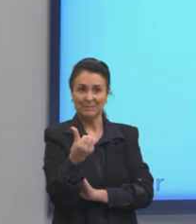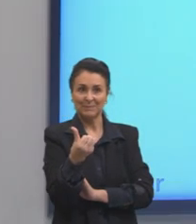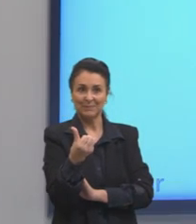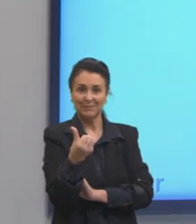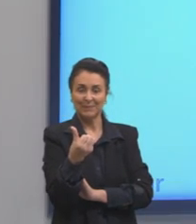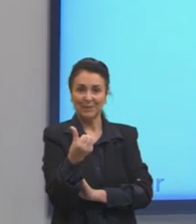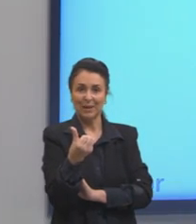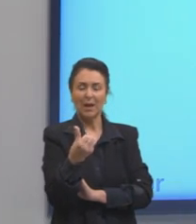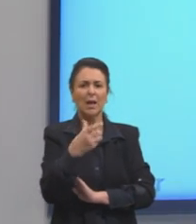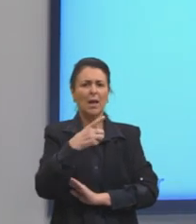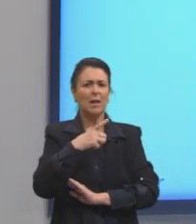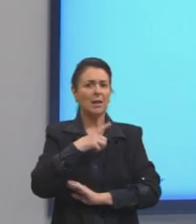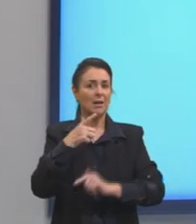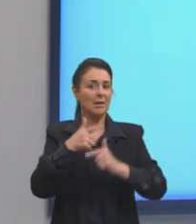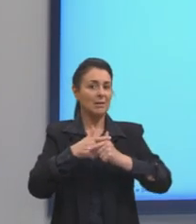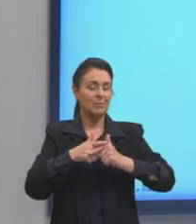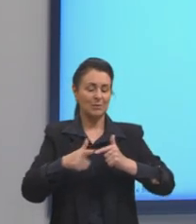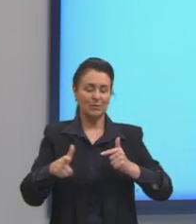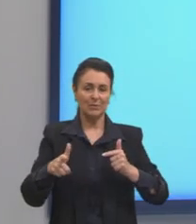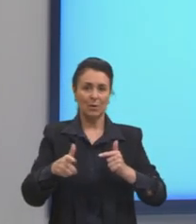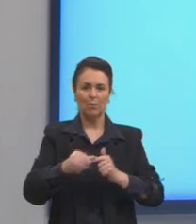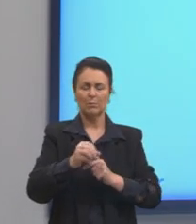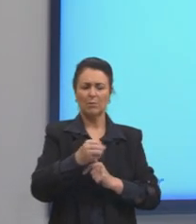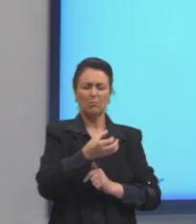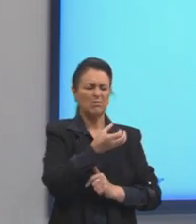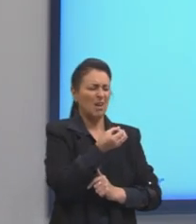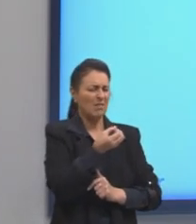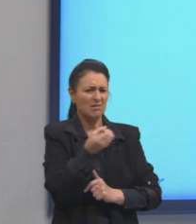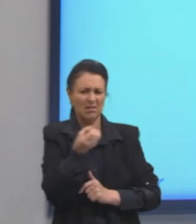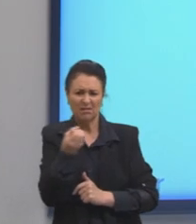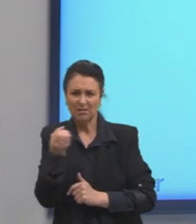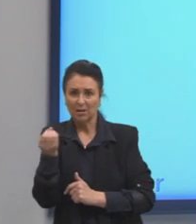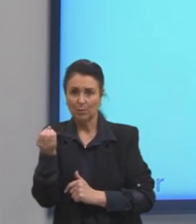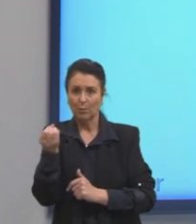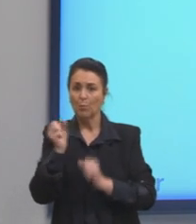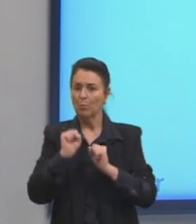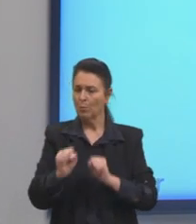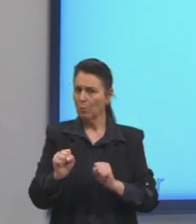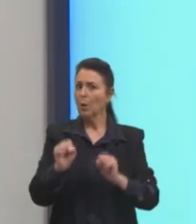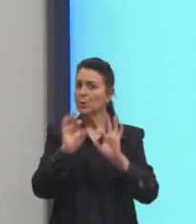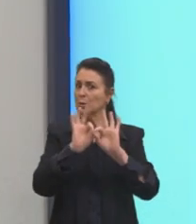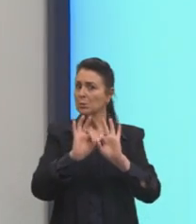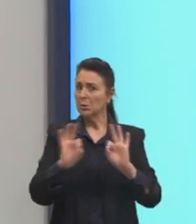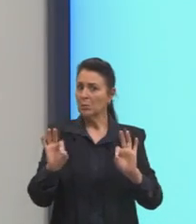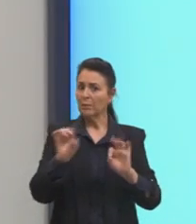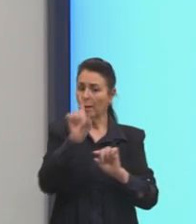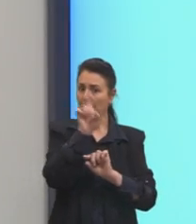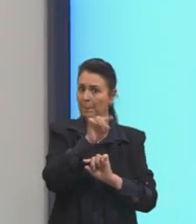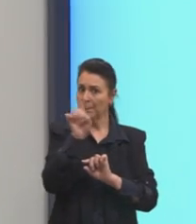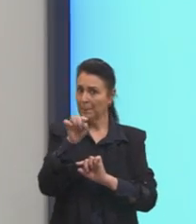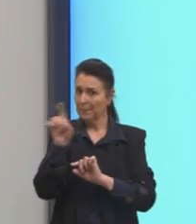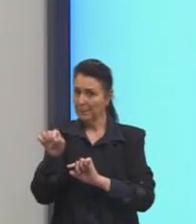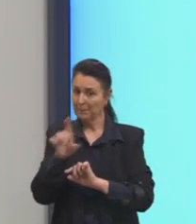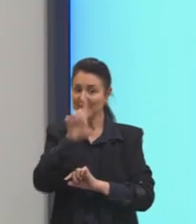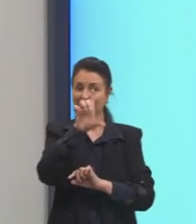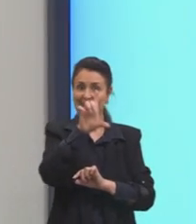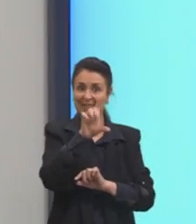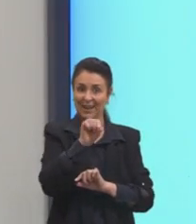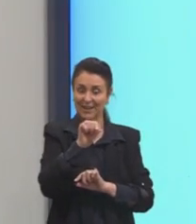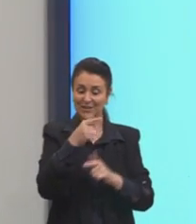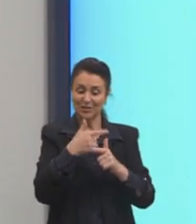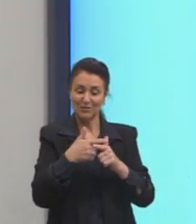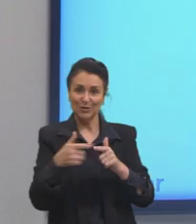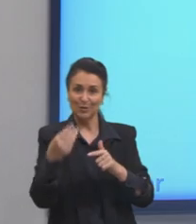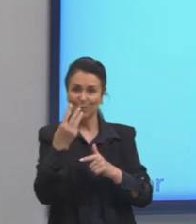Ó, a gente tem uma divisão aqui, vários zeros, né? A gente pode simplificar. Então, fica só 10 dividido por 36.